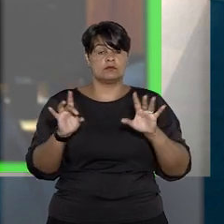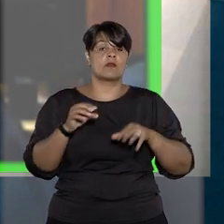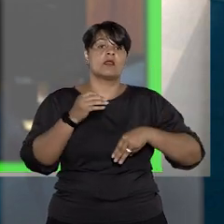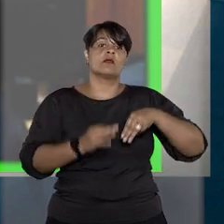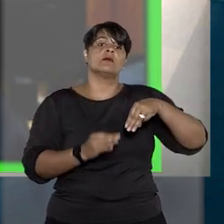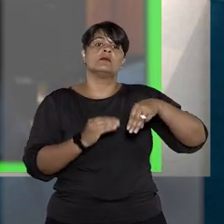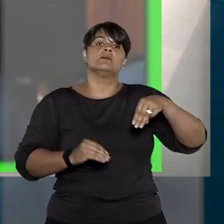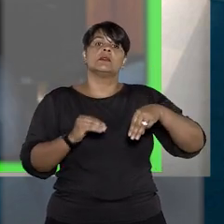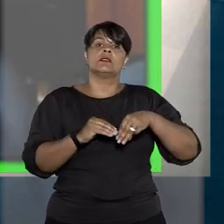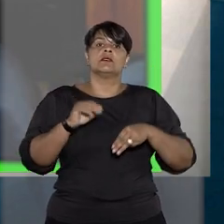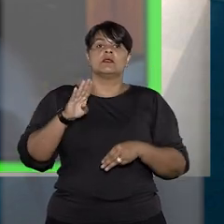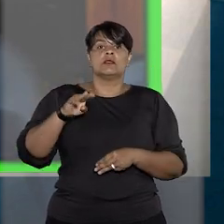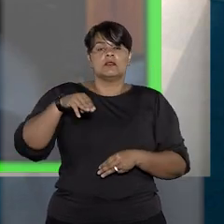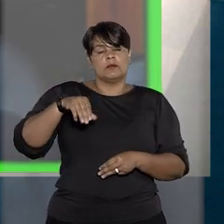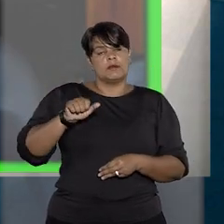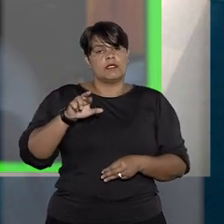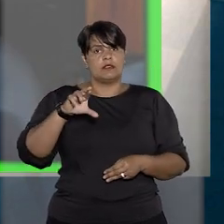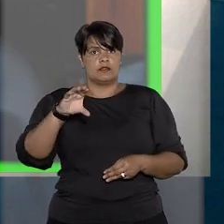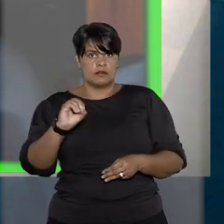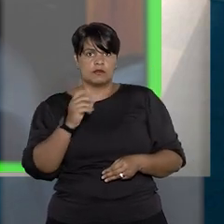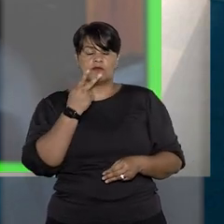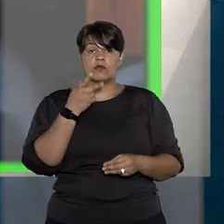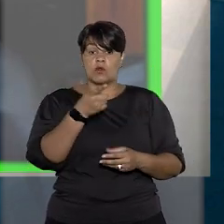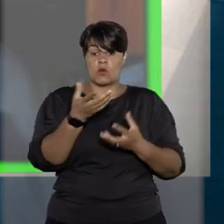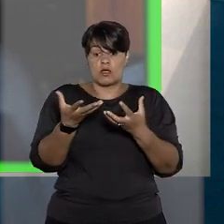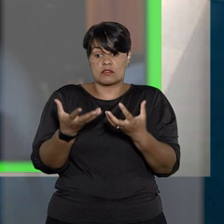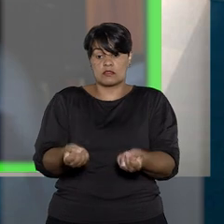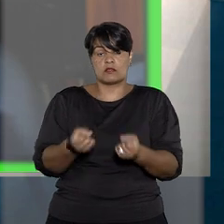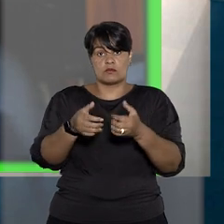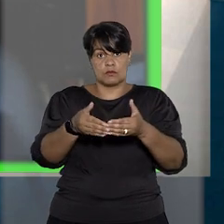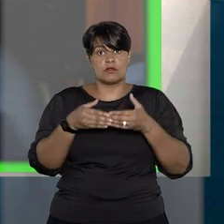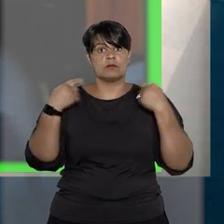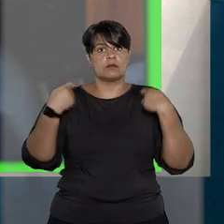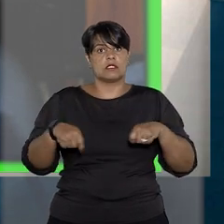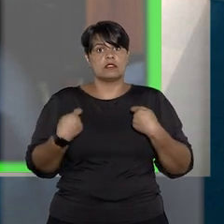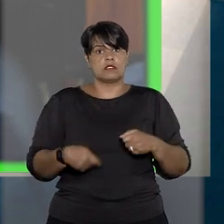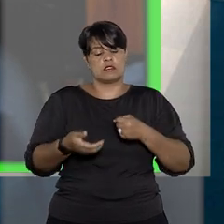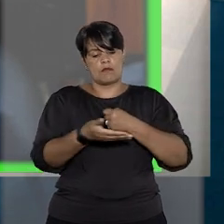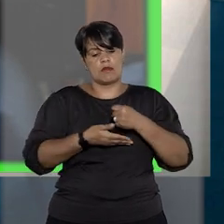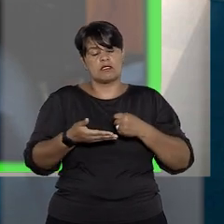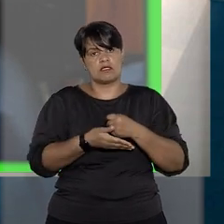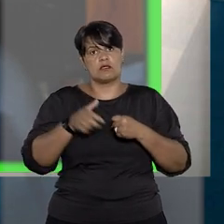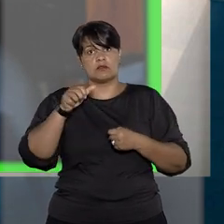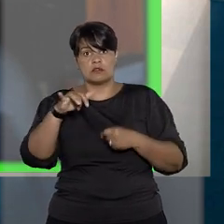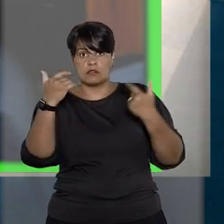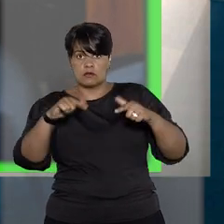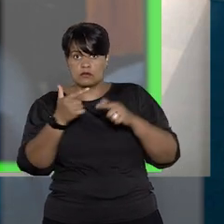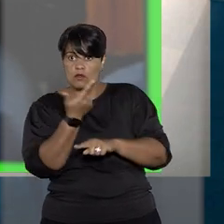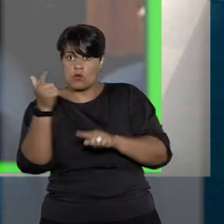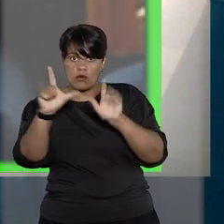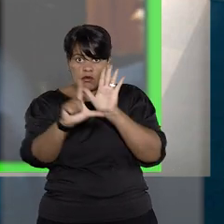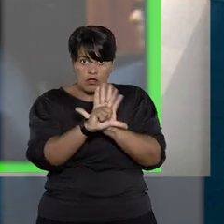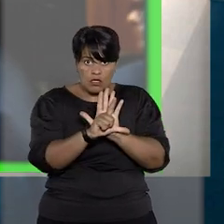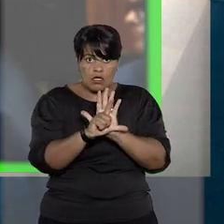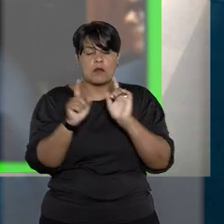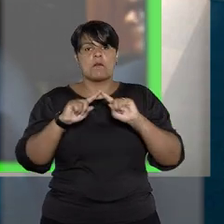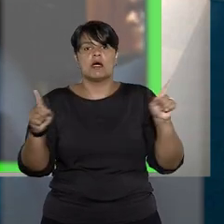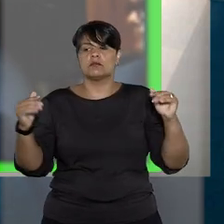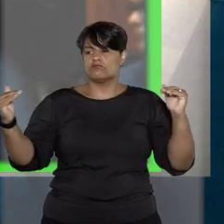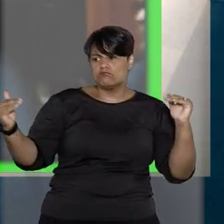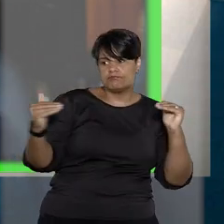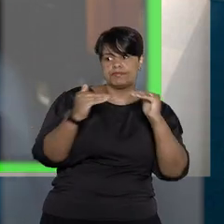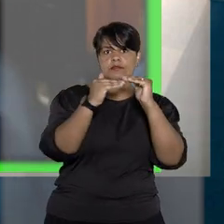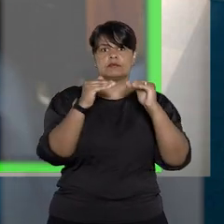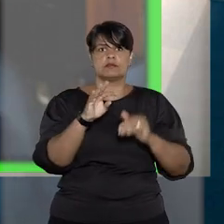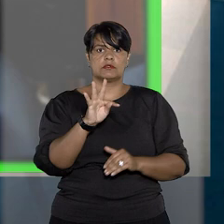Marco Butzi, explicou que a admissibilidade do pedido deve ser pautada na falta de vedação legal expressa e na falta de